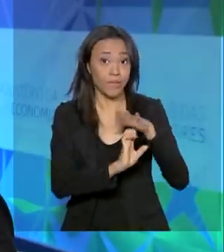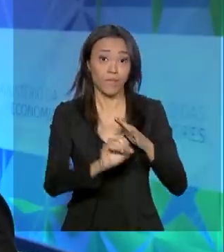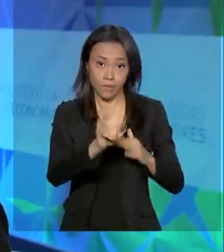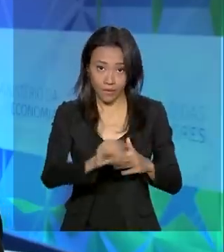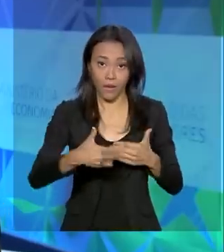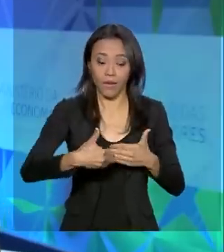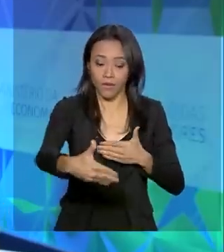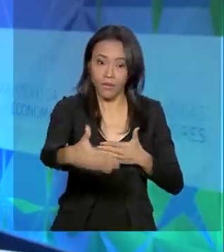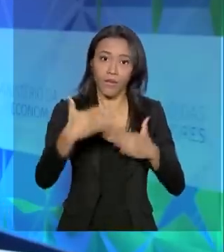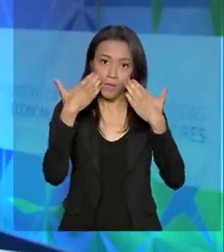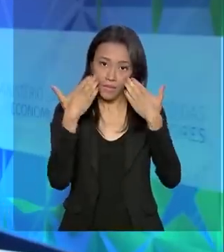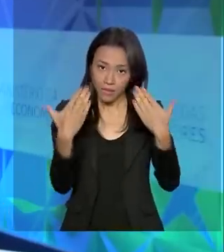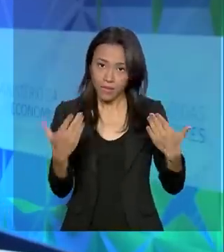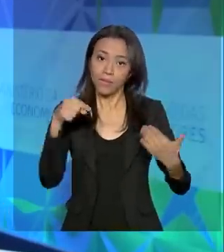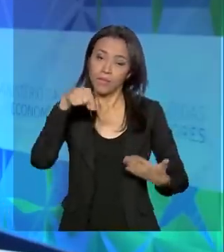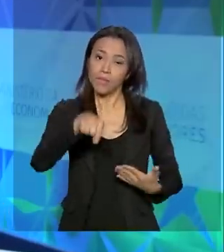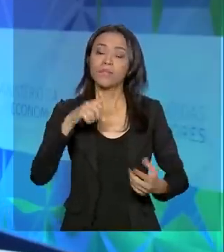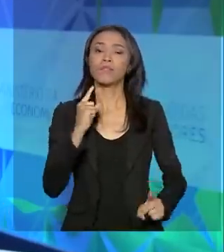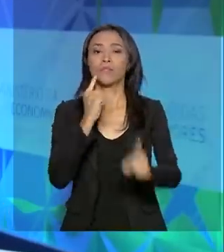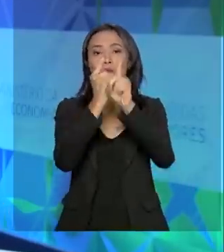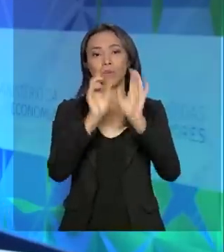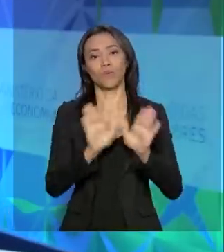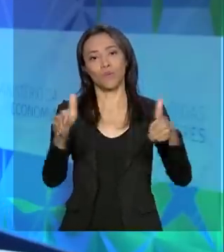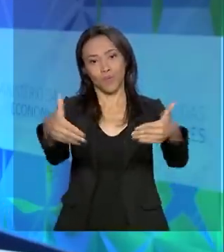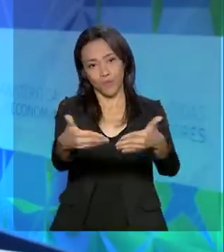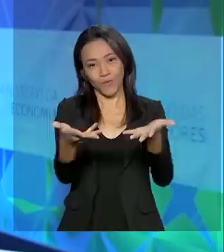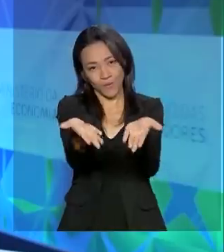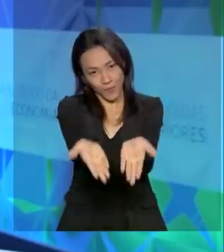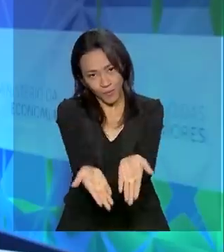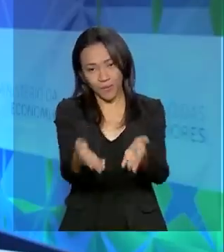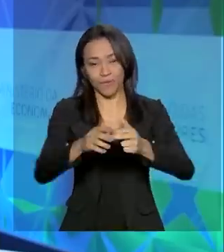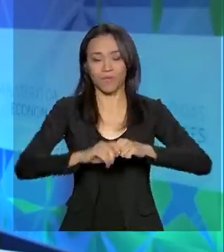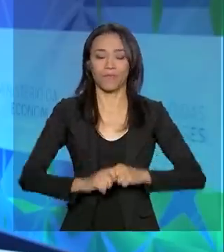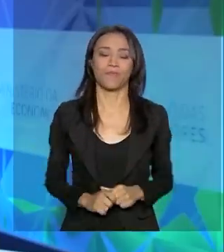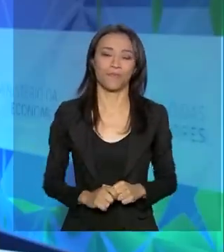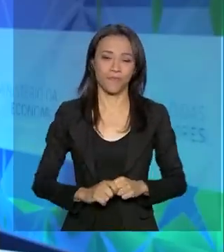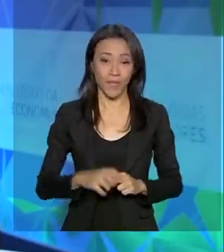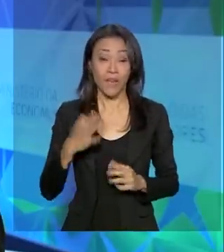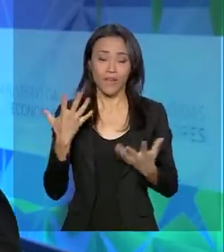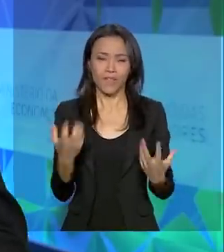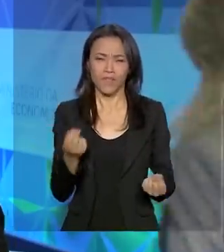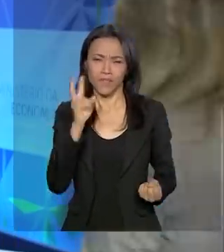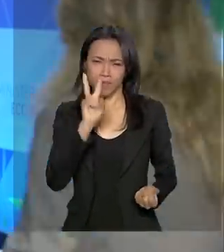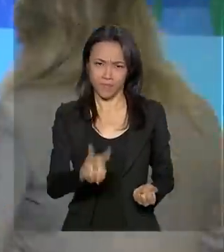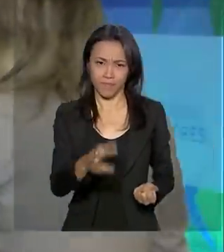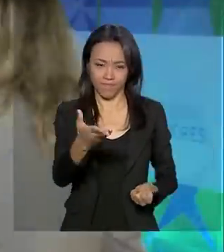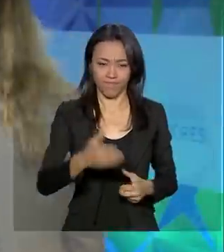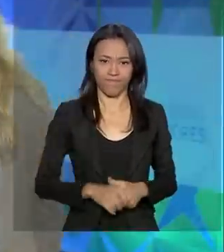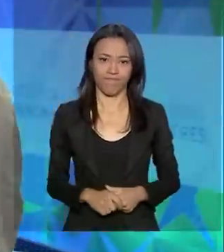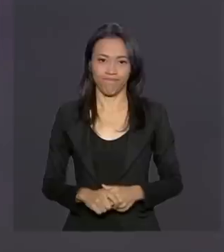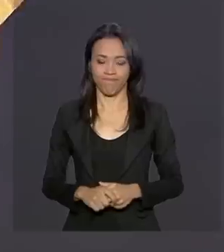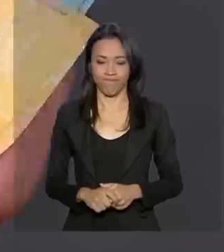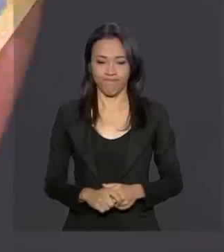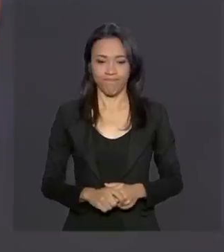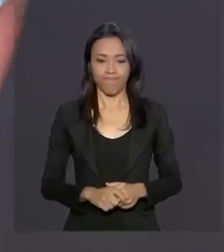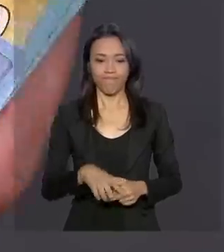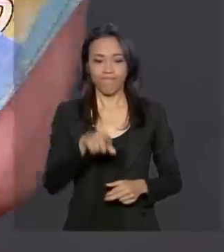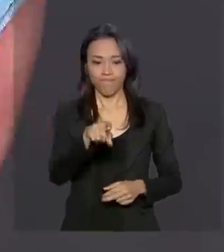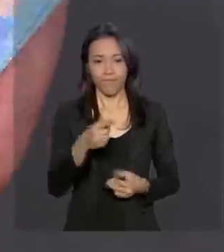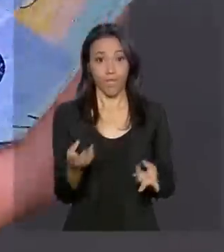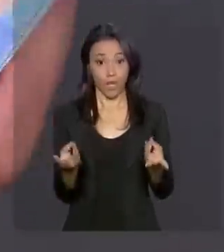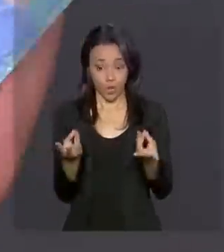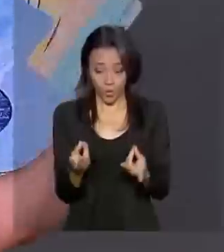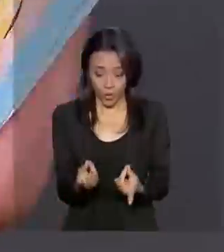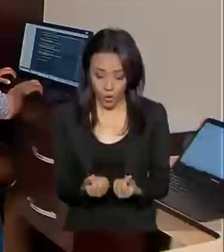no Fórum de Investimentos Brasil 2019. Vamos ver na reportagem. Colocar as